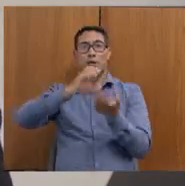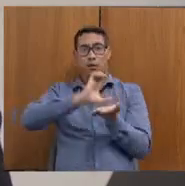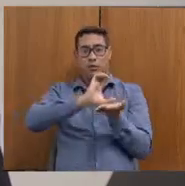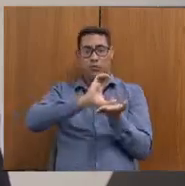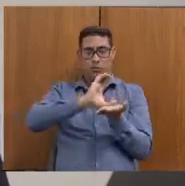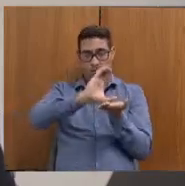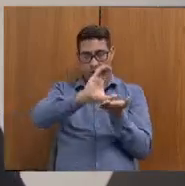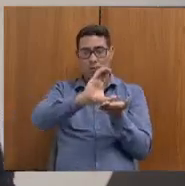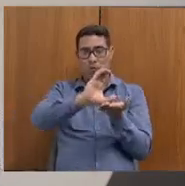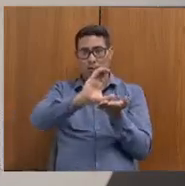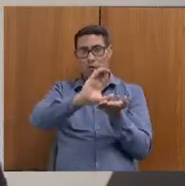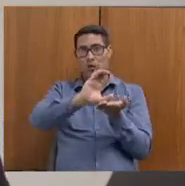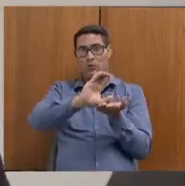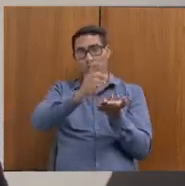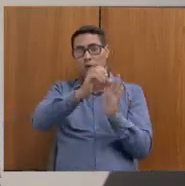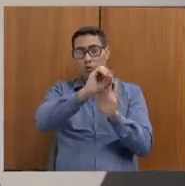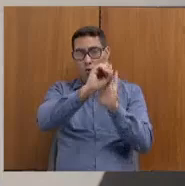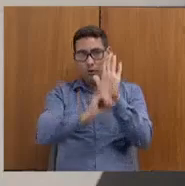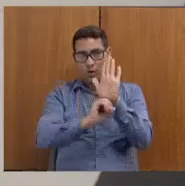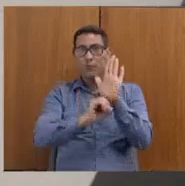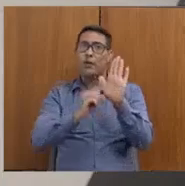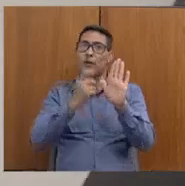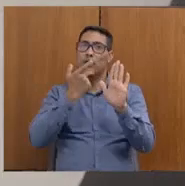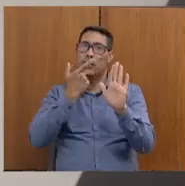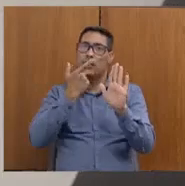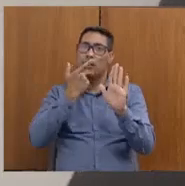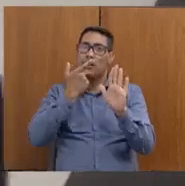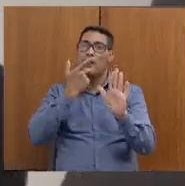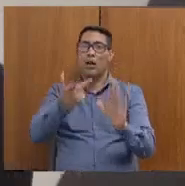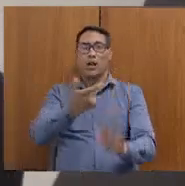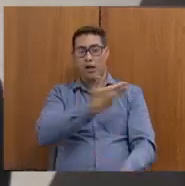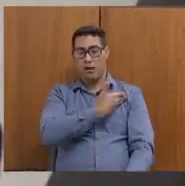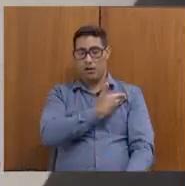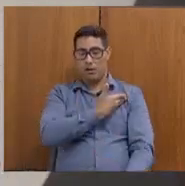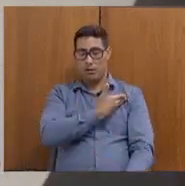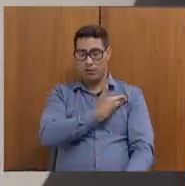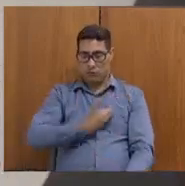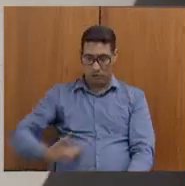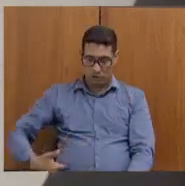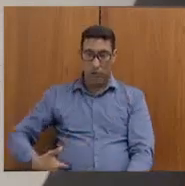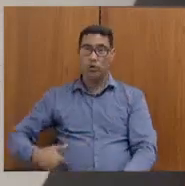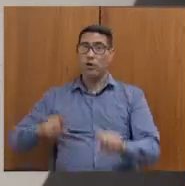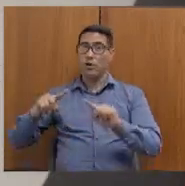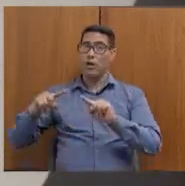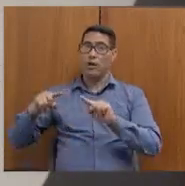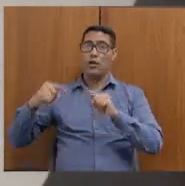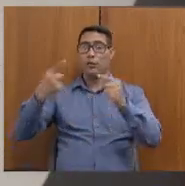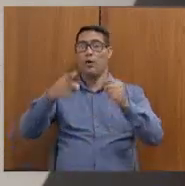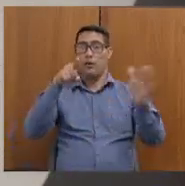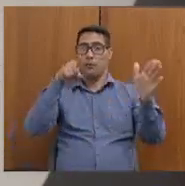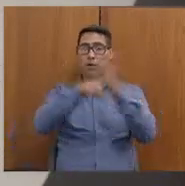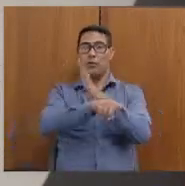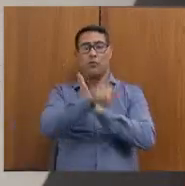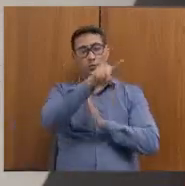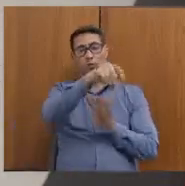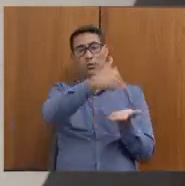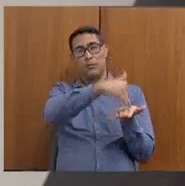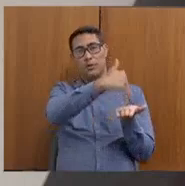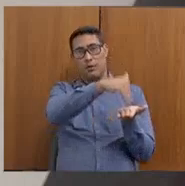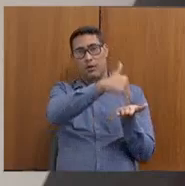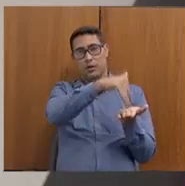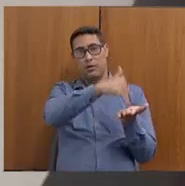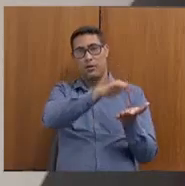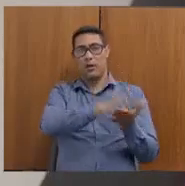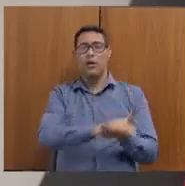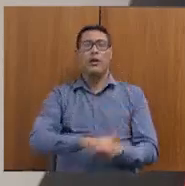fala, primeiro, para o governo, para o governador, e depois as perguntas para o secretário. Mas eu fiquei lembrando muito, Leninha,